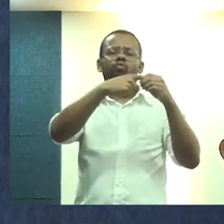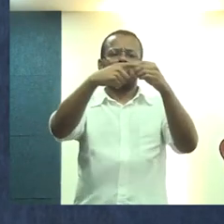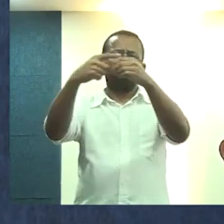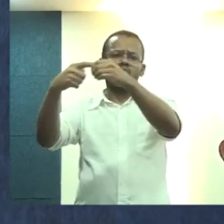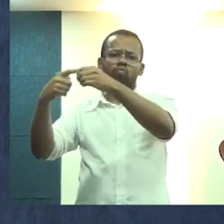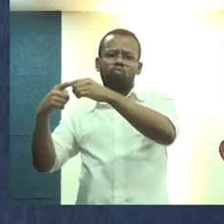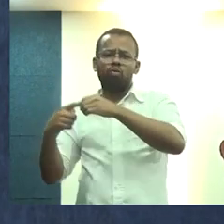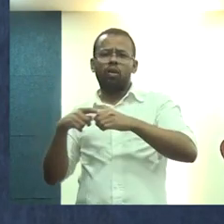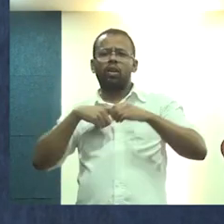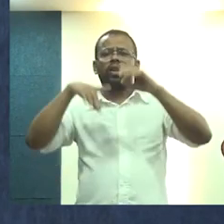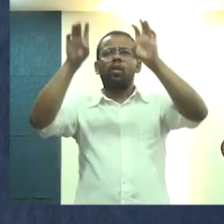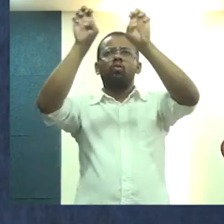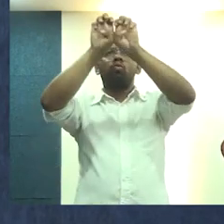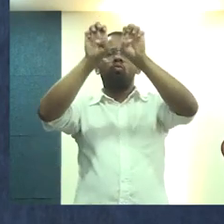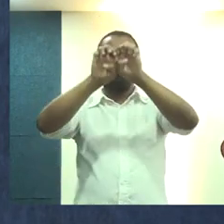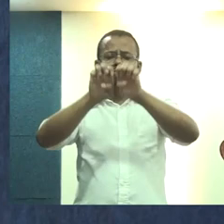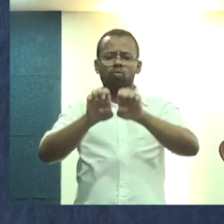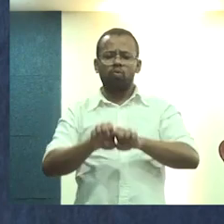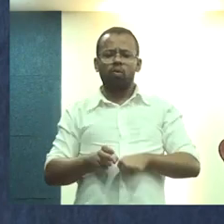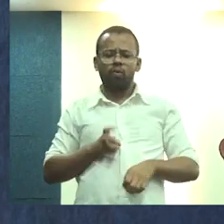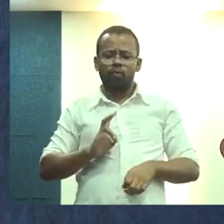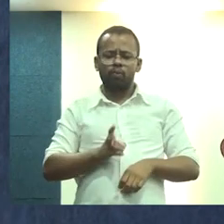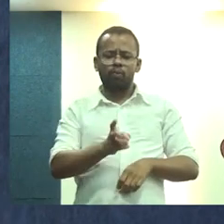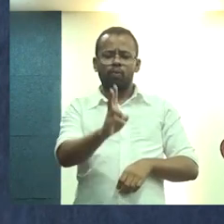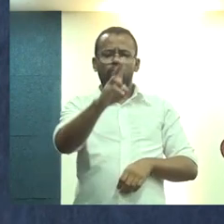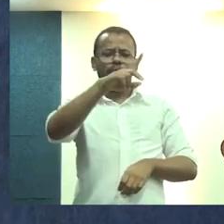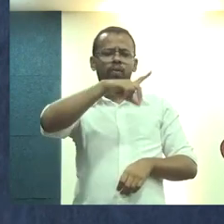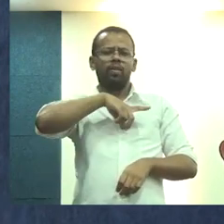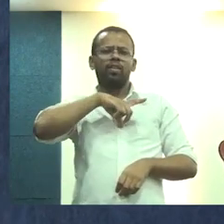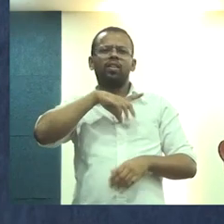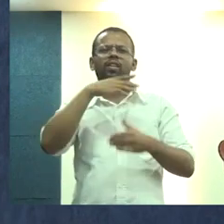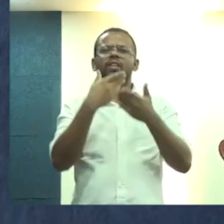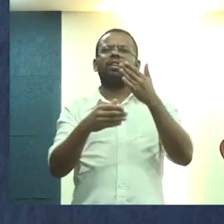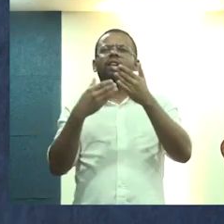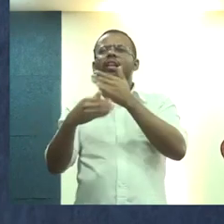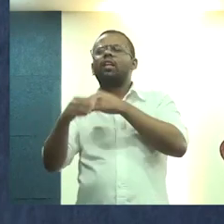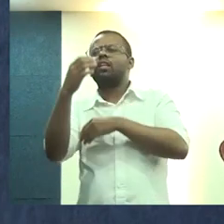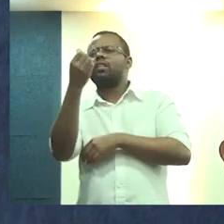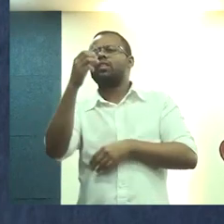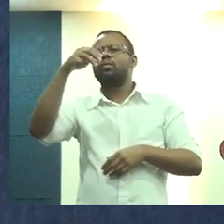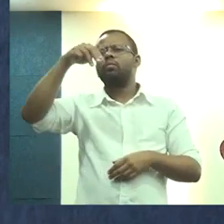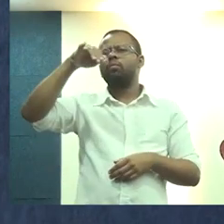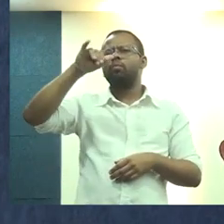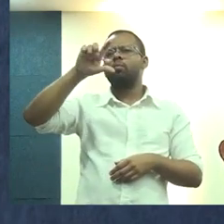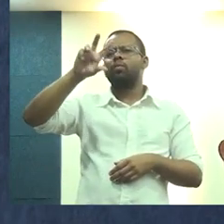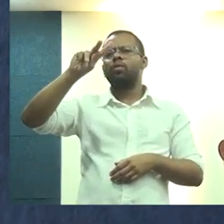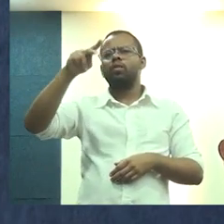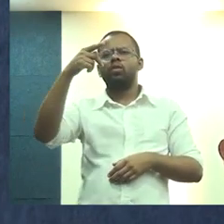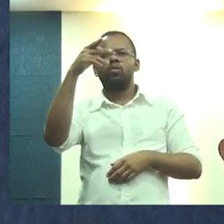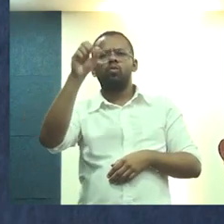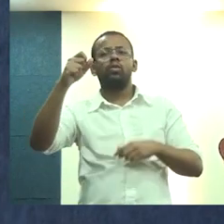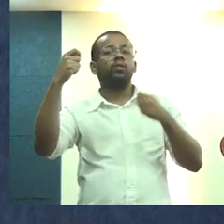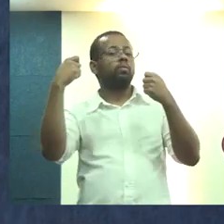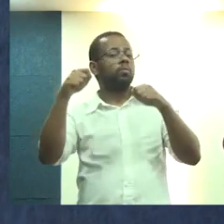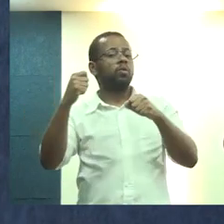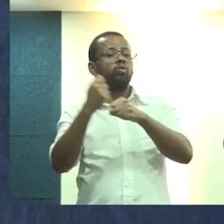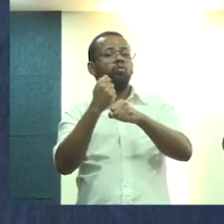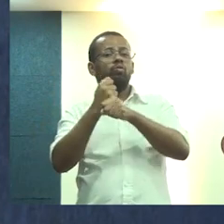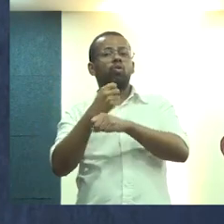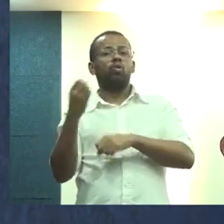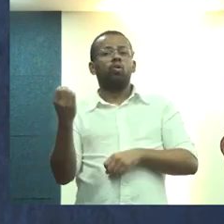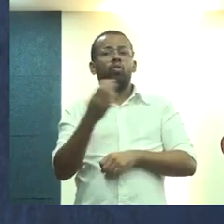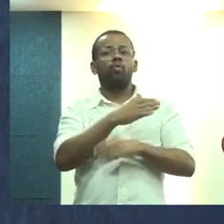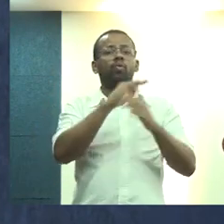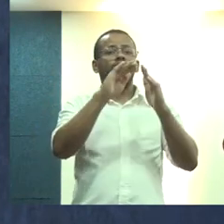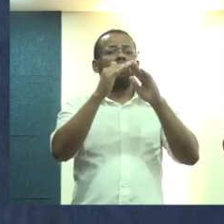cidades, de forma estruturada e permanente. A gente tem o déficit de seis milhões por necessidade de construção de novas moradias.